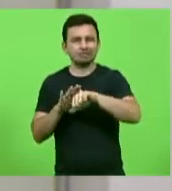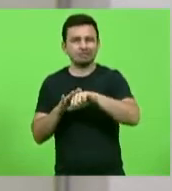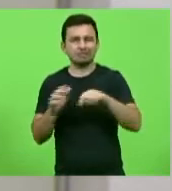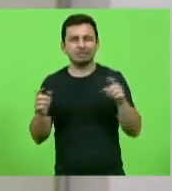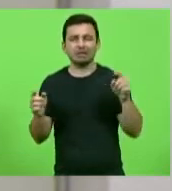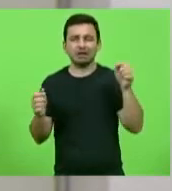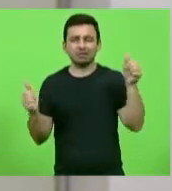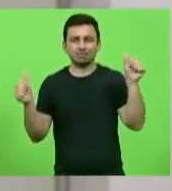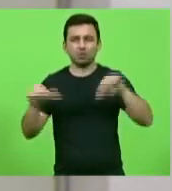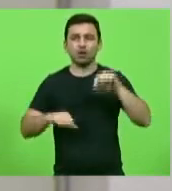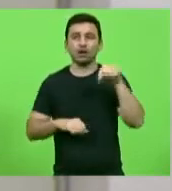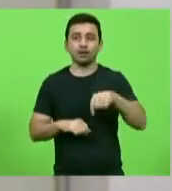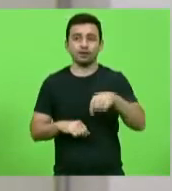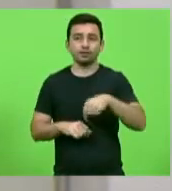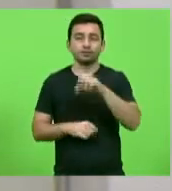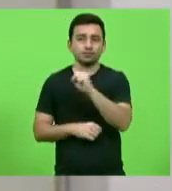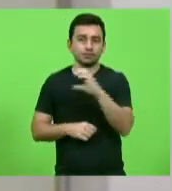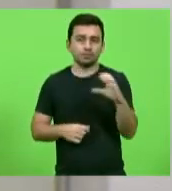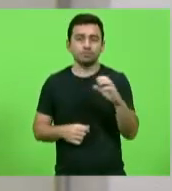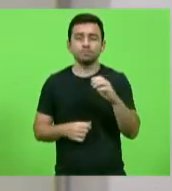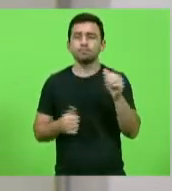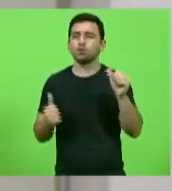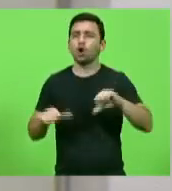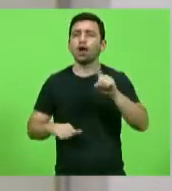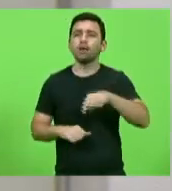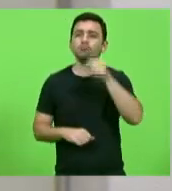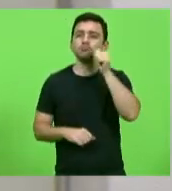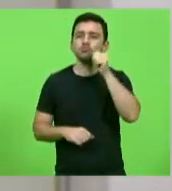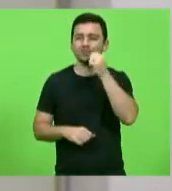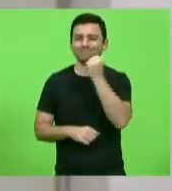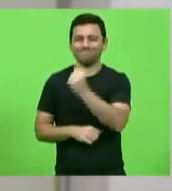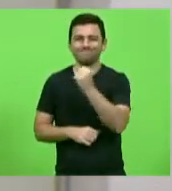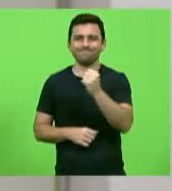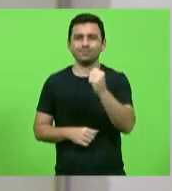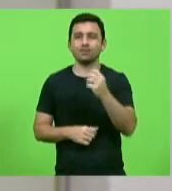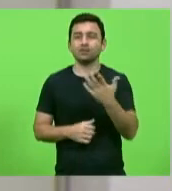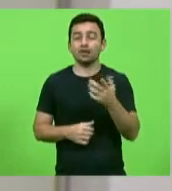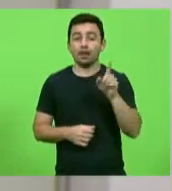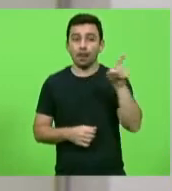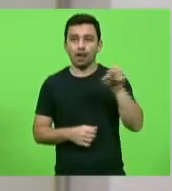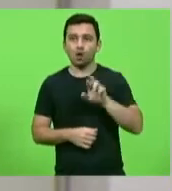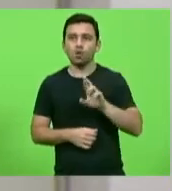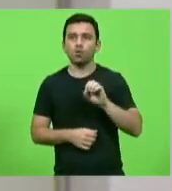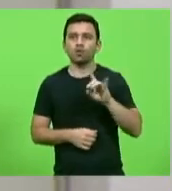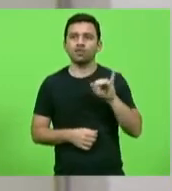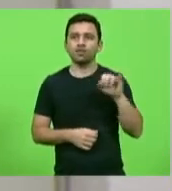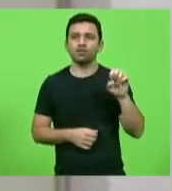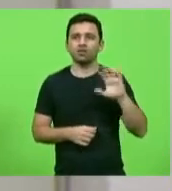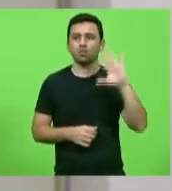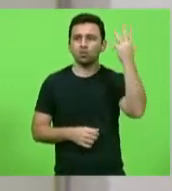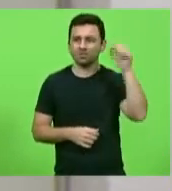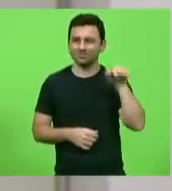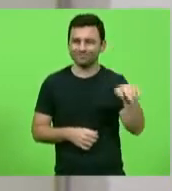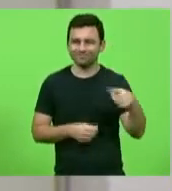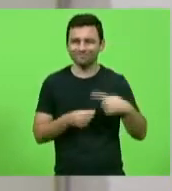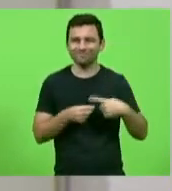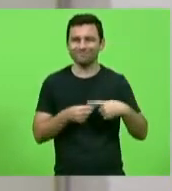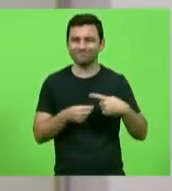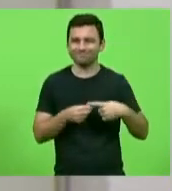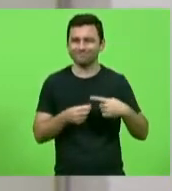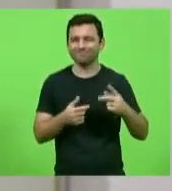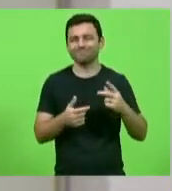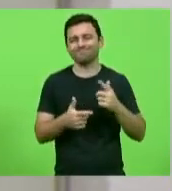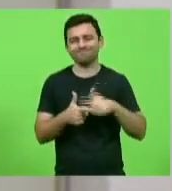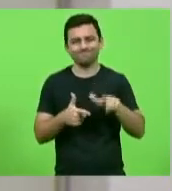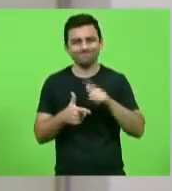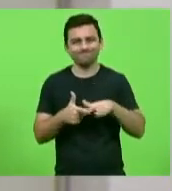sobretudo, em relação ao feminicídio. O que aconteceu em Rodeio mancha o estado de Santa Catarina. A vossa